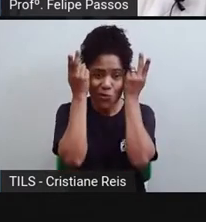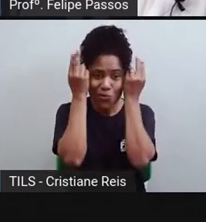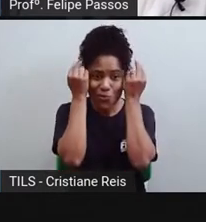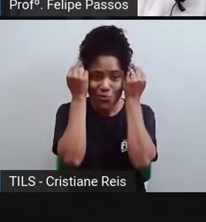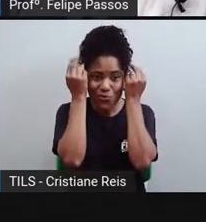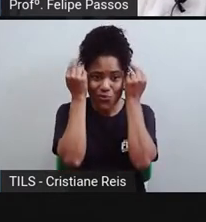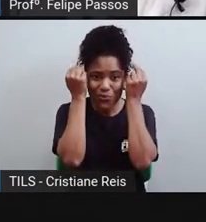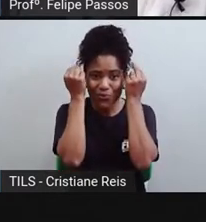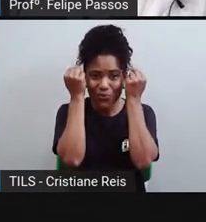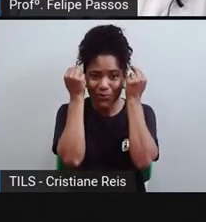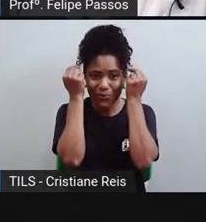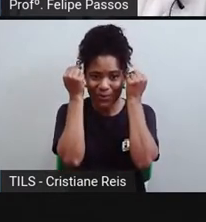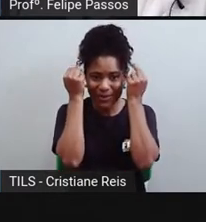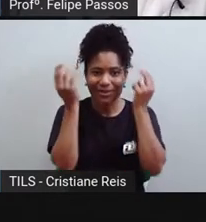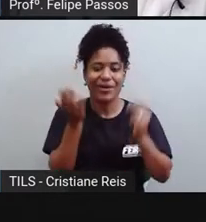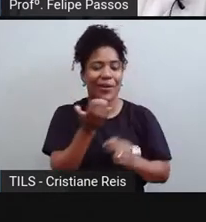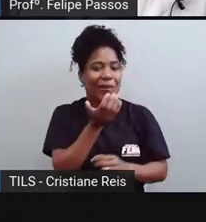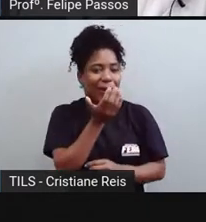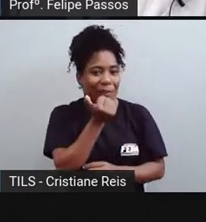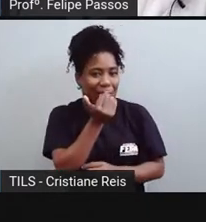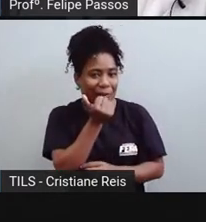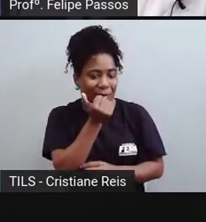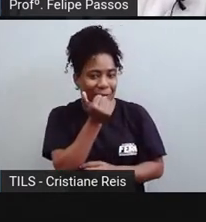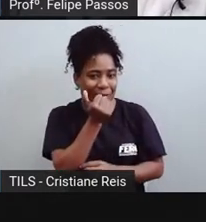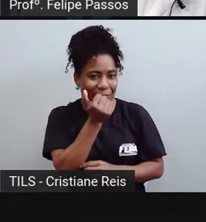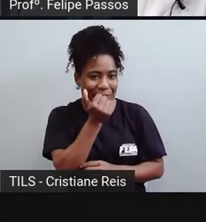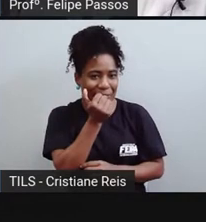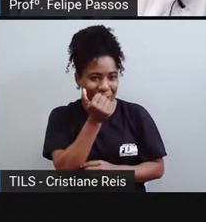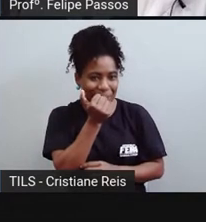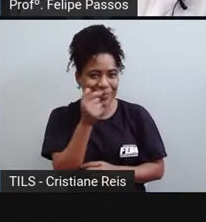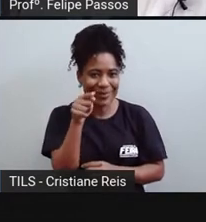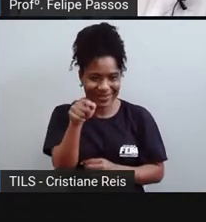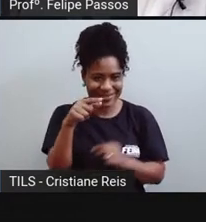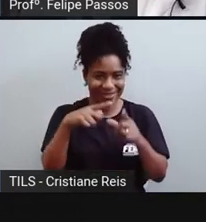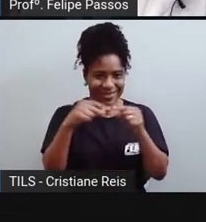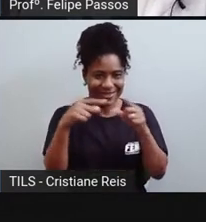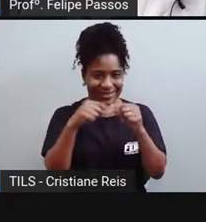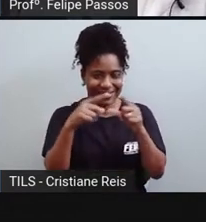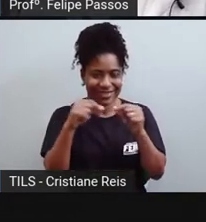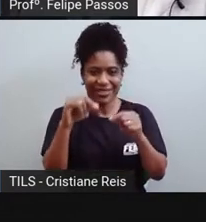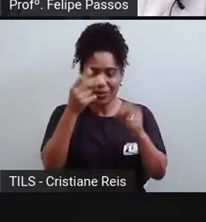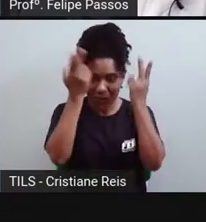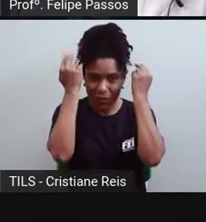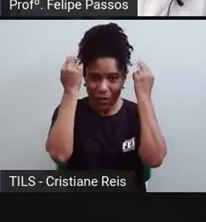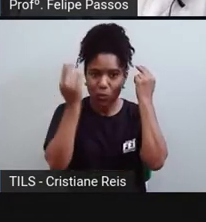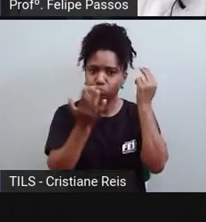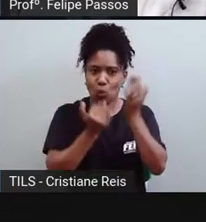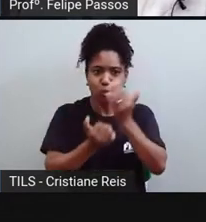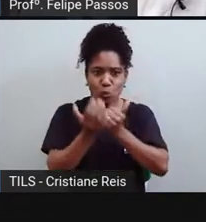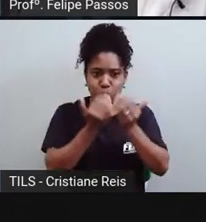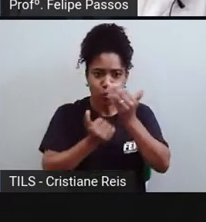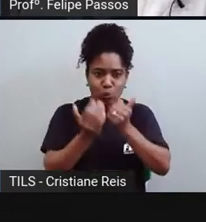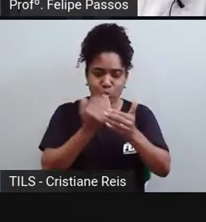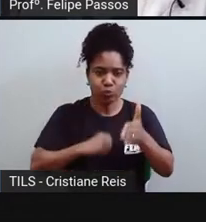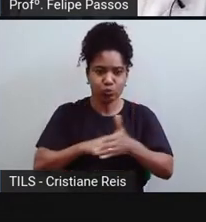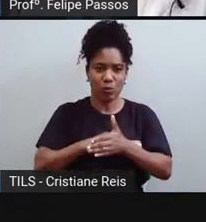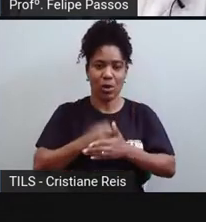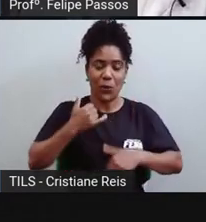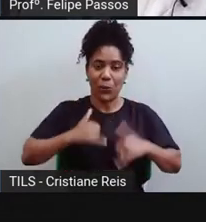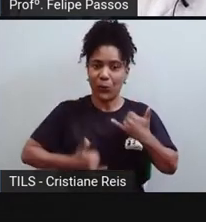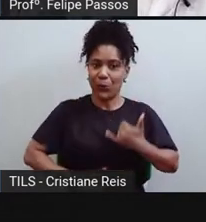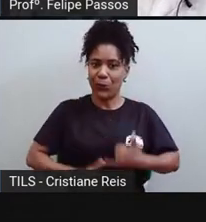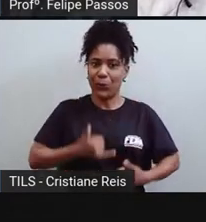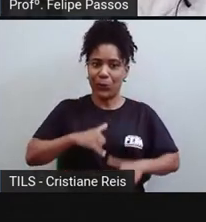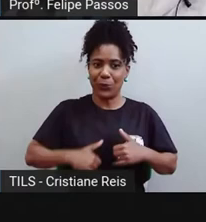folha desse repolho. Passou energia para ele. Um gafanhoto vem e come um pedacinho desse repolho. Passou energia para ele também.